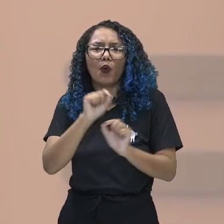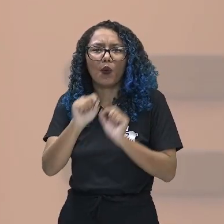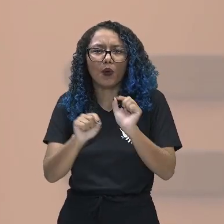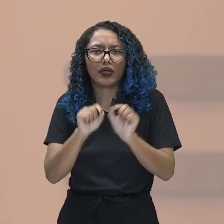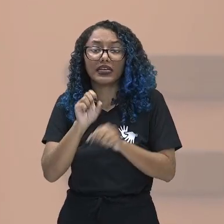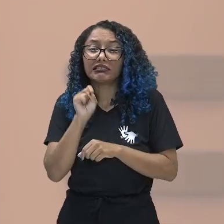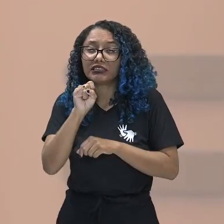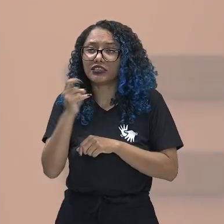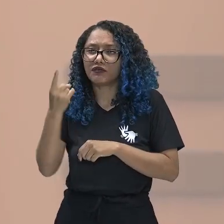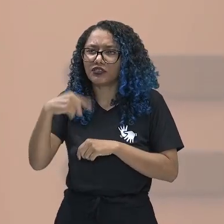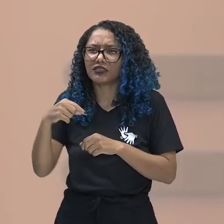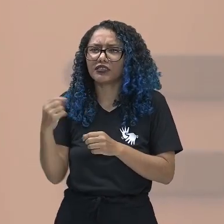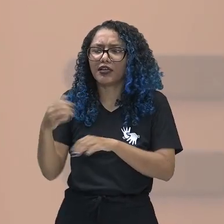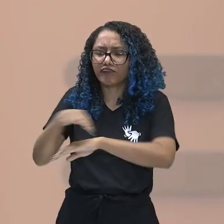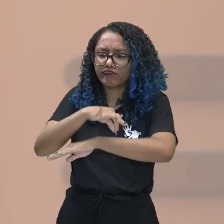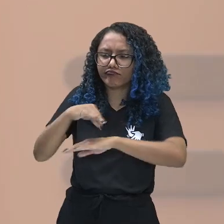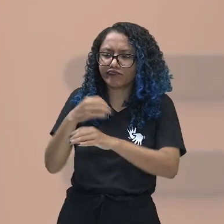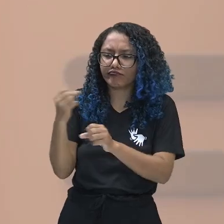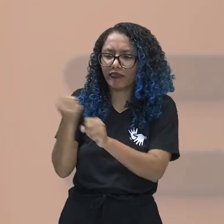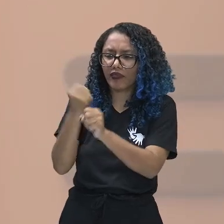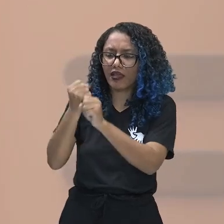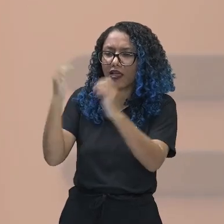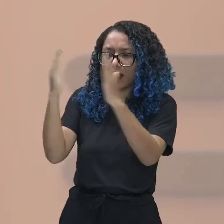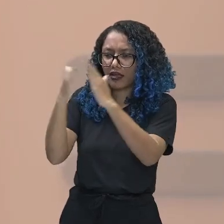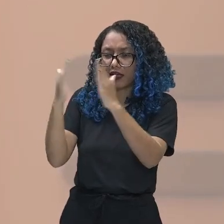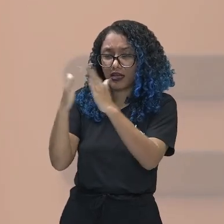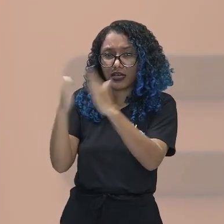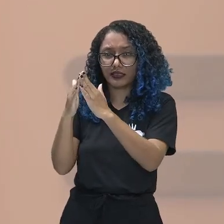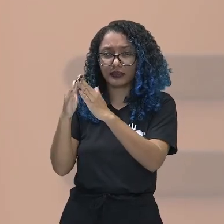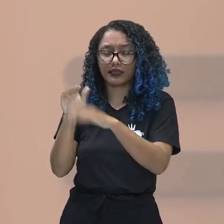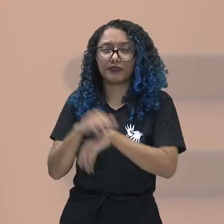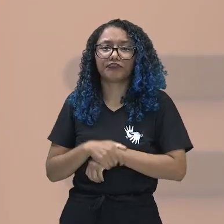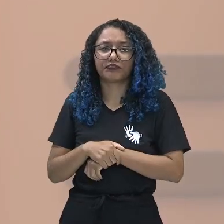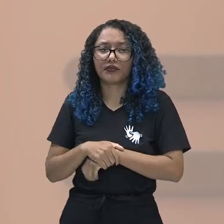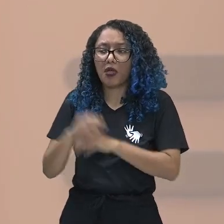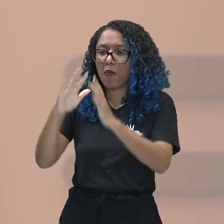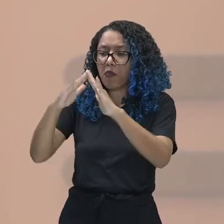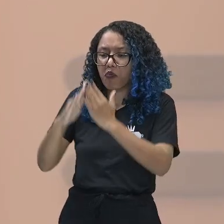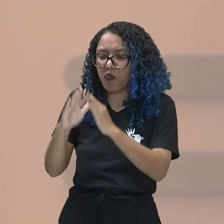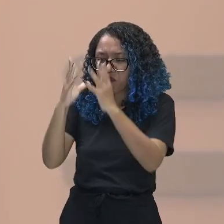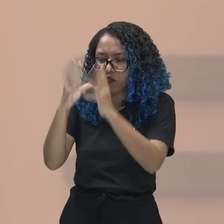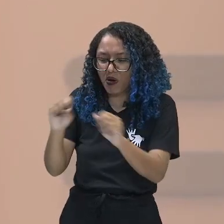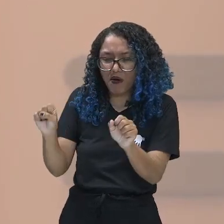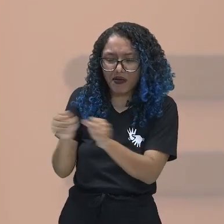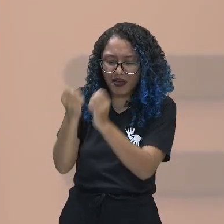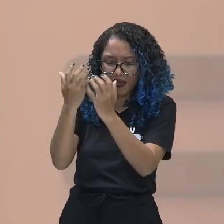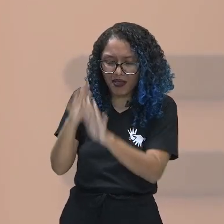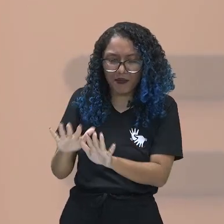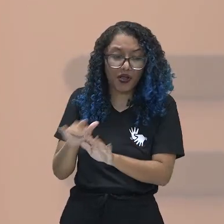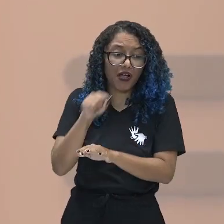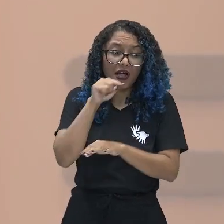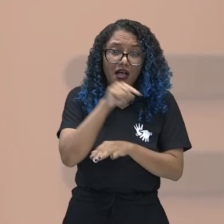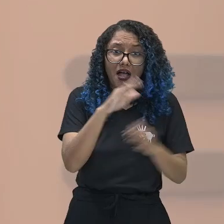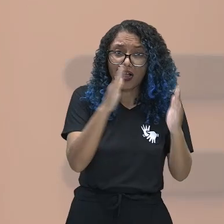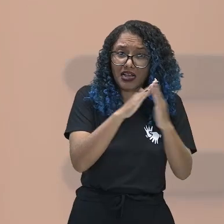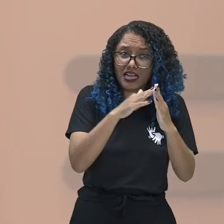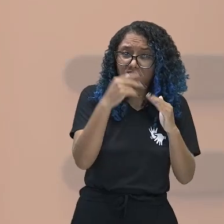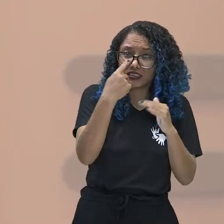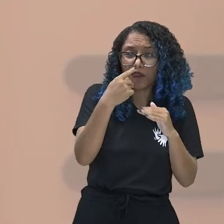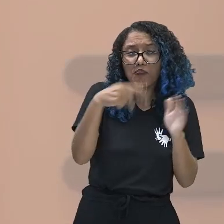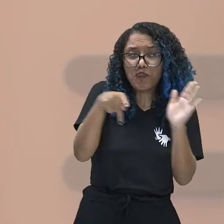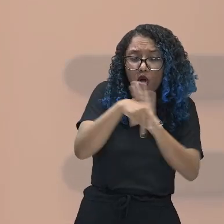fosse um arquiteto, construísse uma casa e ela caísse, a mesma coisa tinha que acontecer com você, que foi, então, o arquiteto